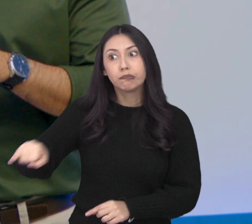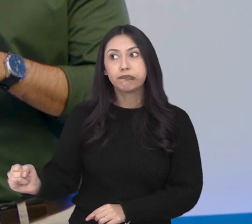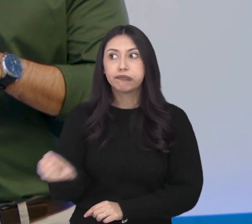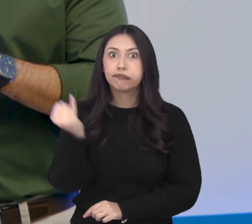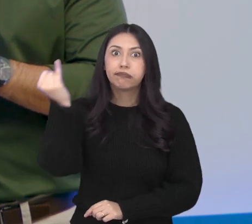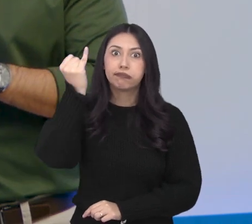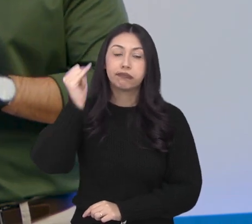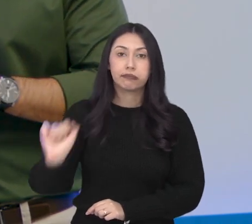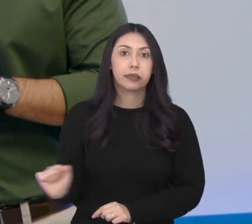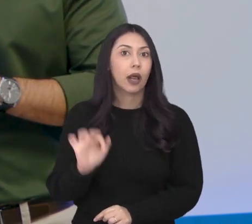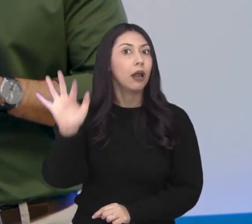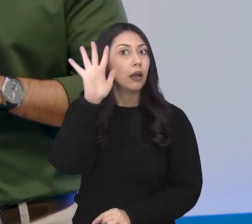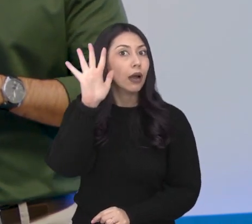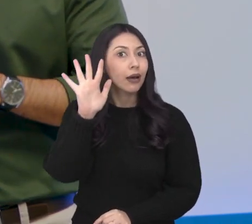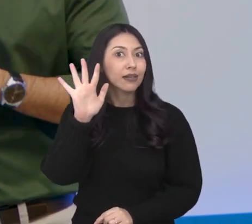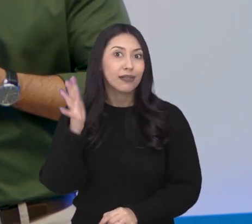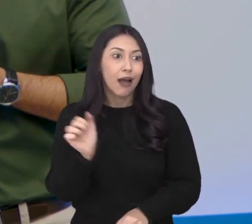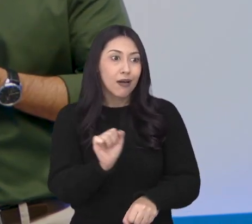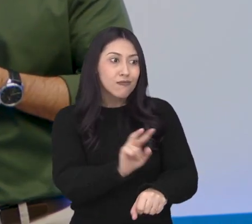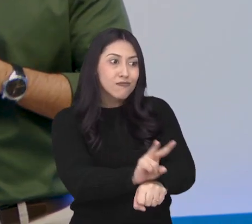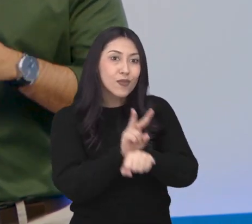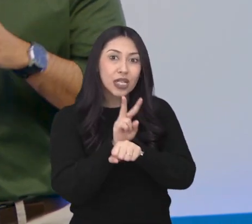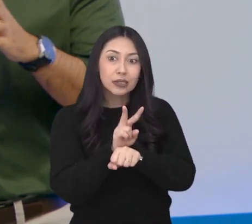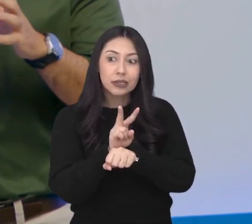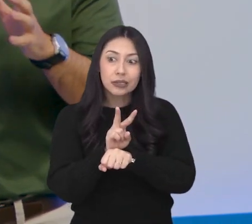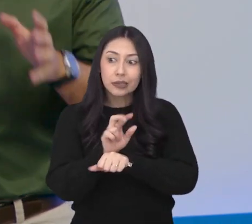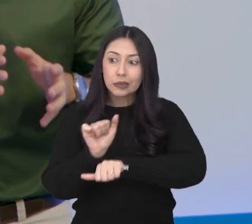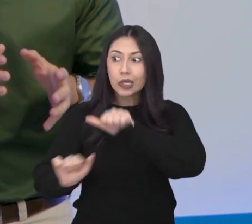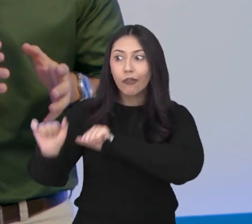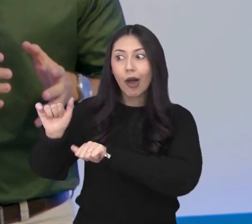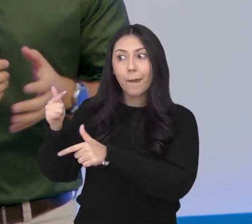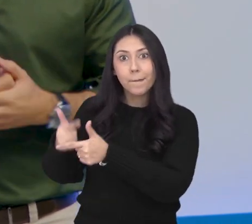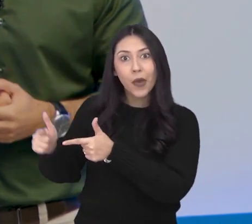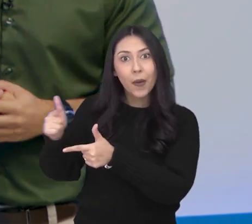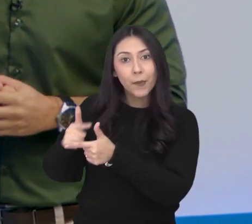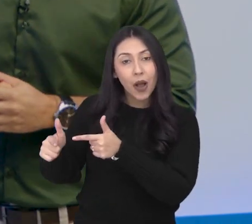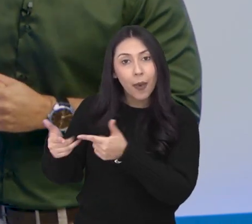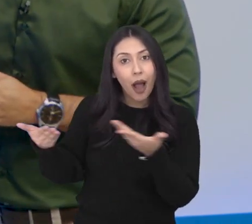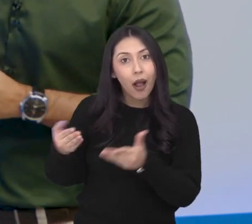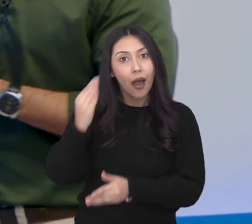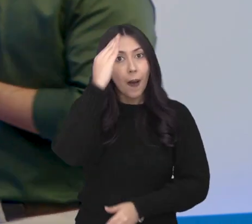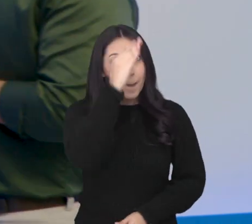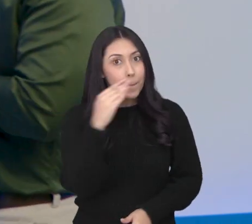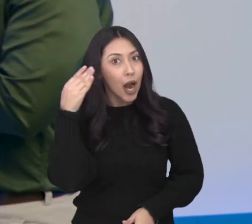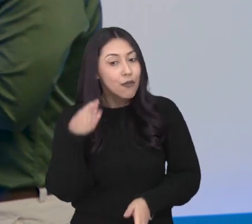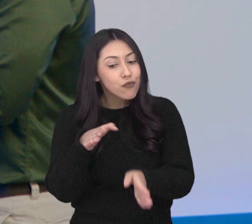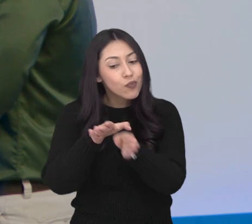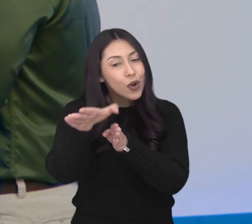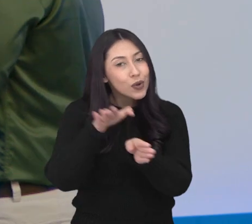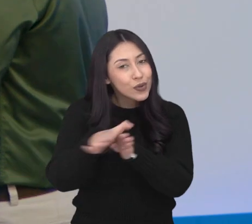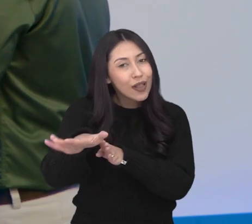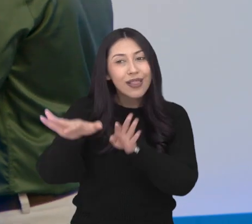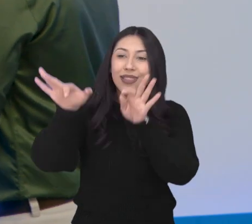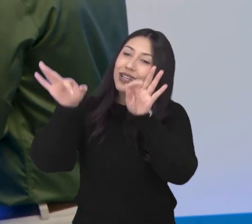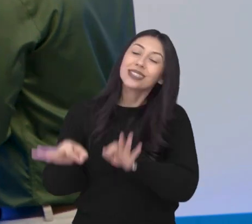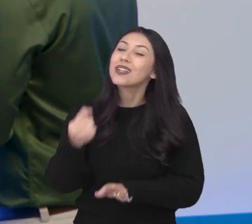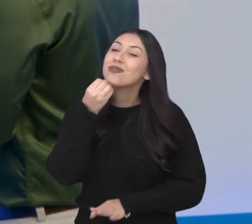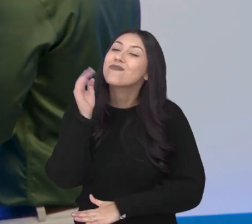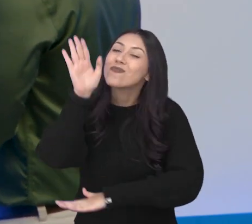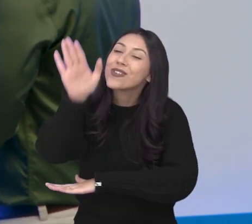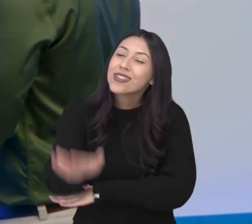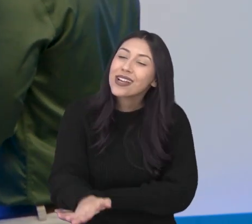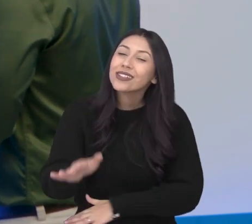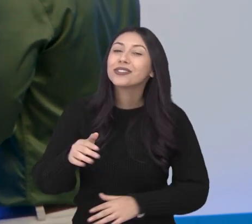principalmente por conta dos juros. E para que essa ajuda não vire um problema, eu chamo agora o repórter Marvin Pinho, que vai passar para a gente algumas